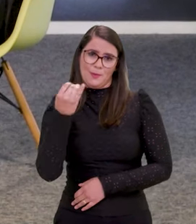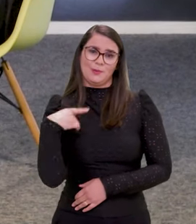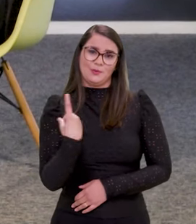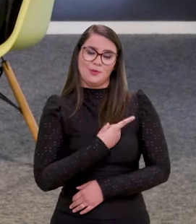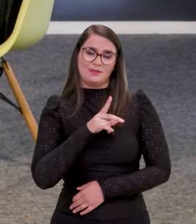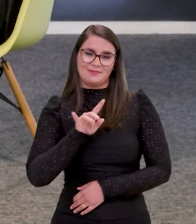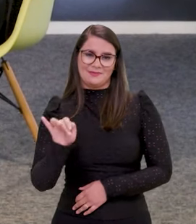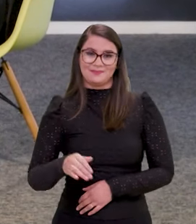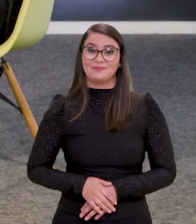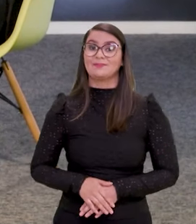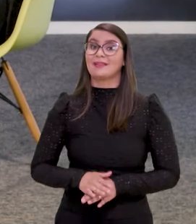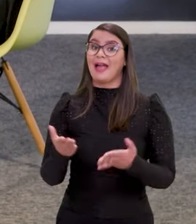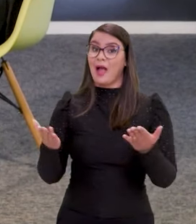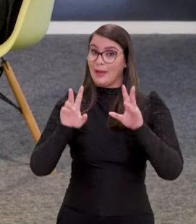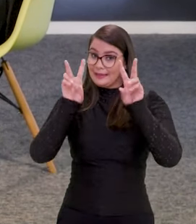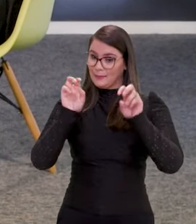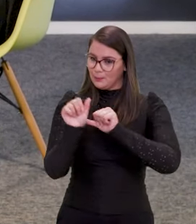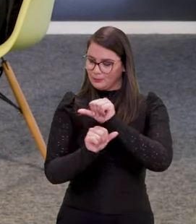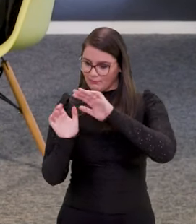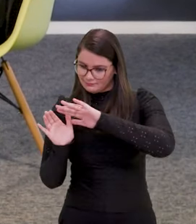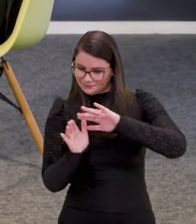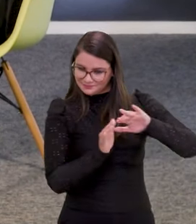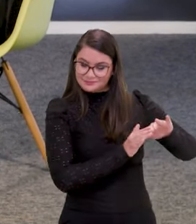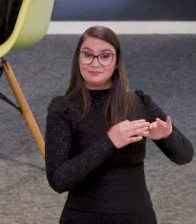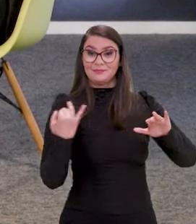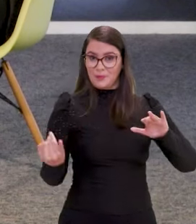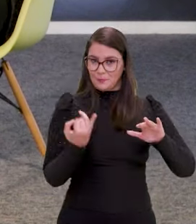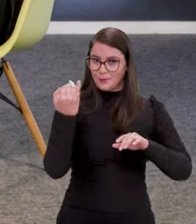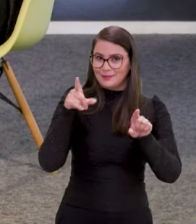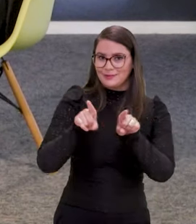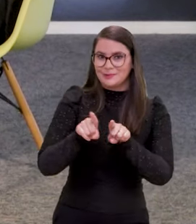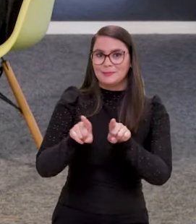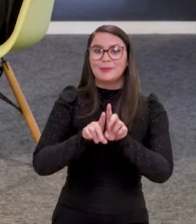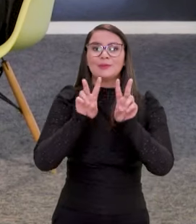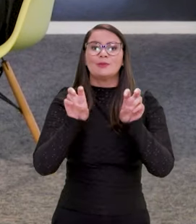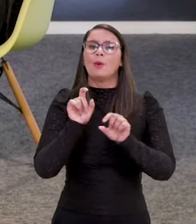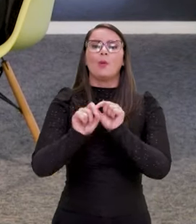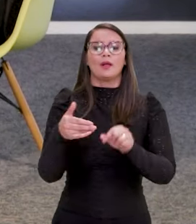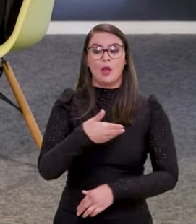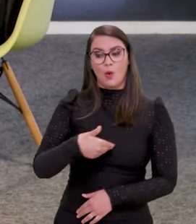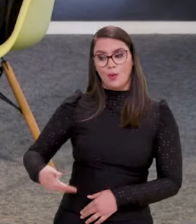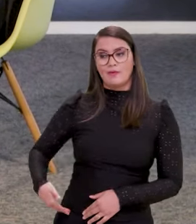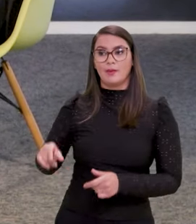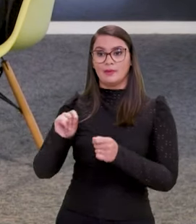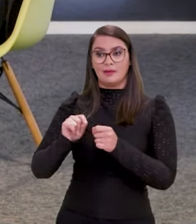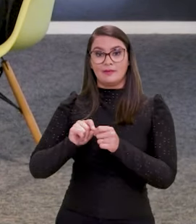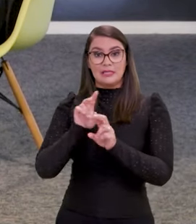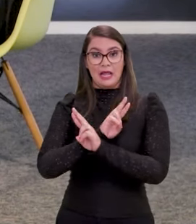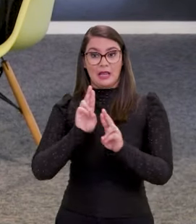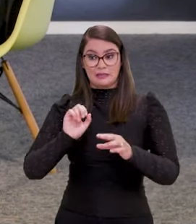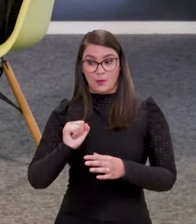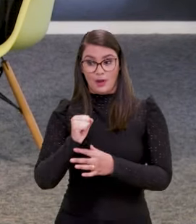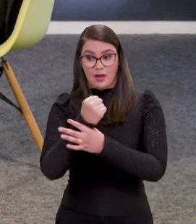que a gente vai trabalhar nisso. Vou mudar um pouco de assunto aqui, não menos importante. Eu queria falar um pouco de o que o governo está fazendo em relação